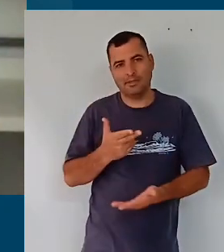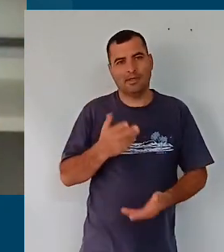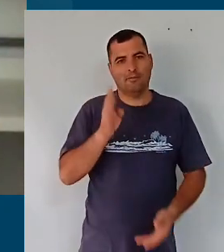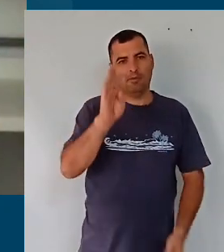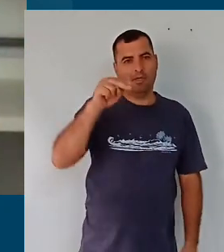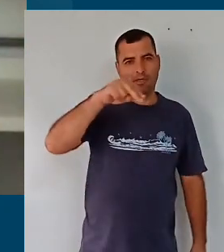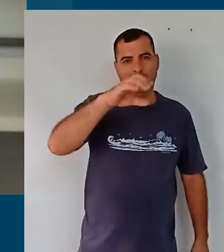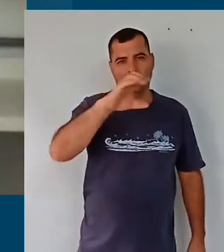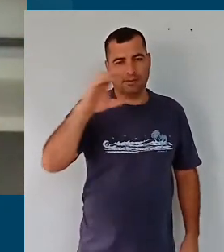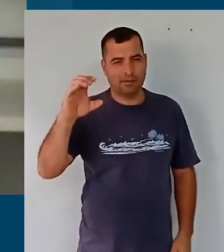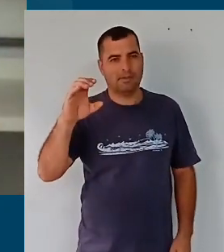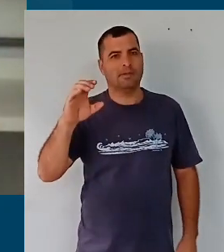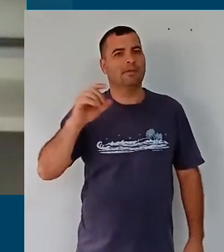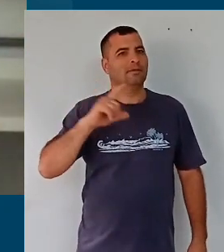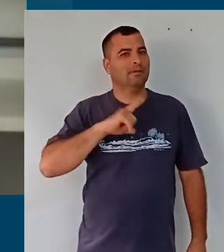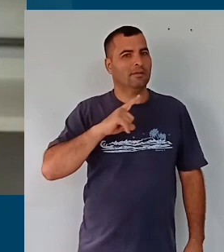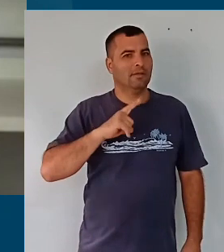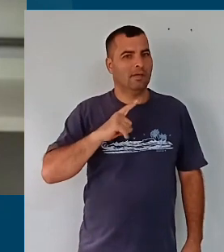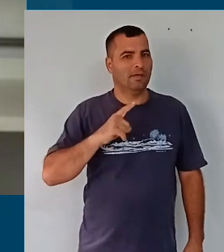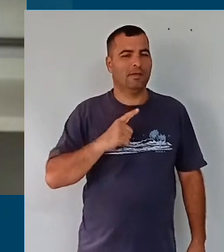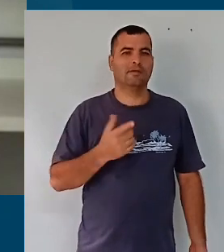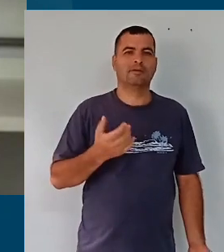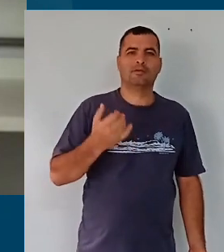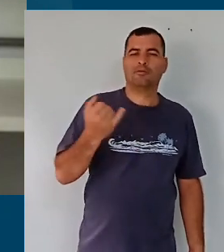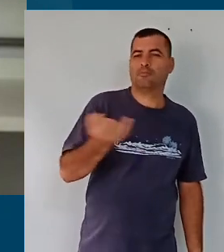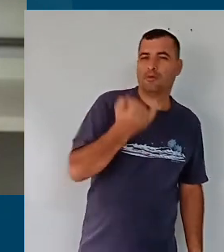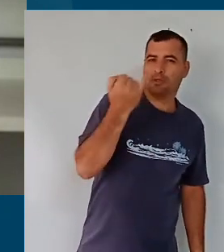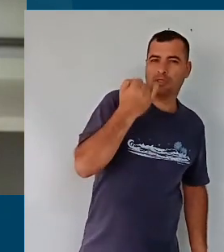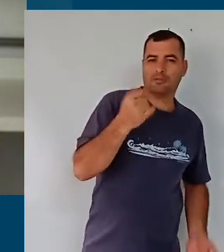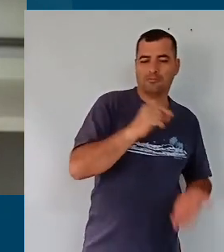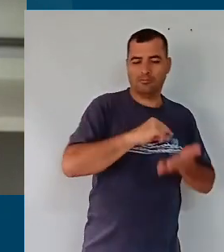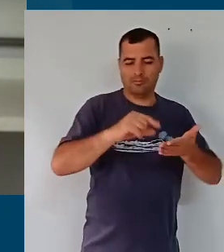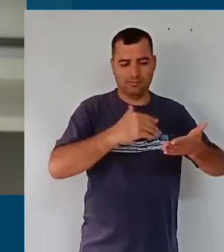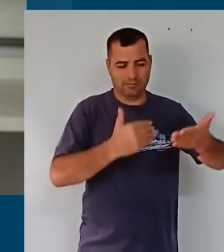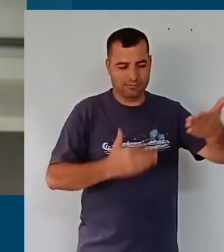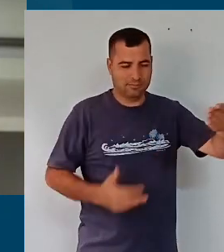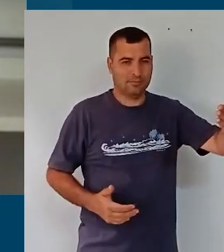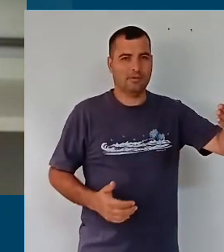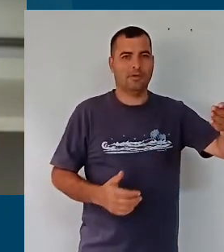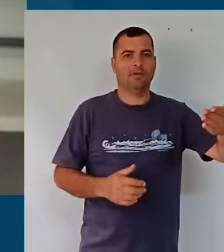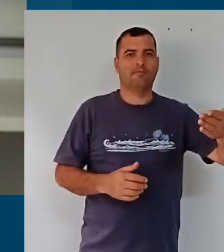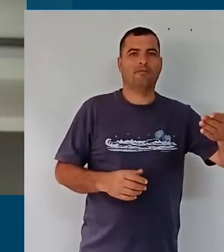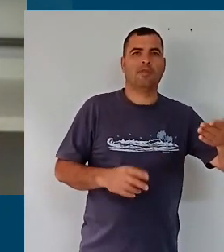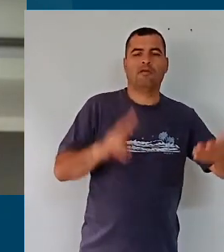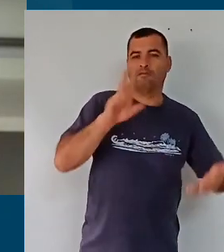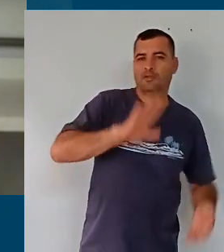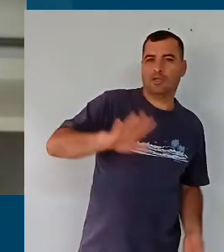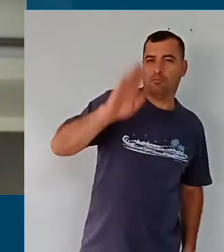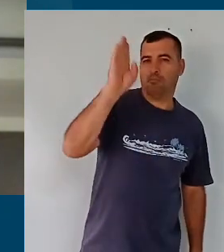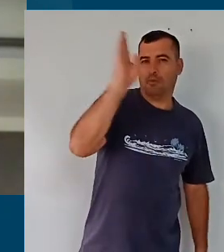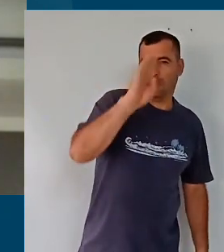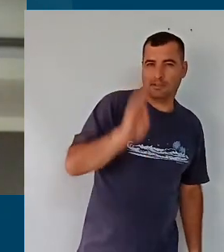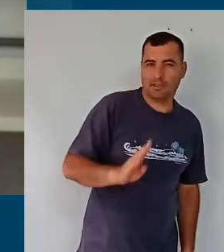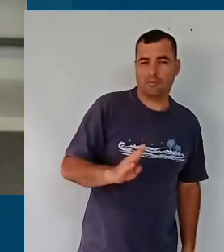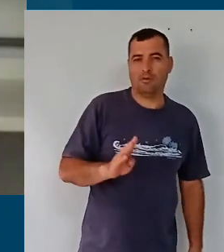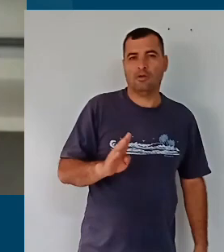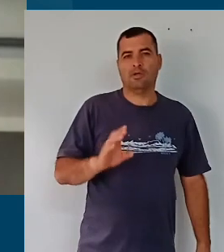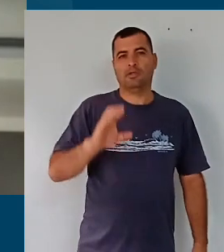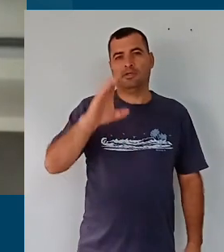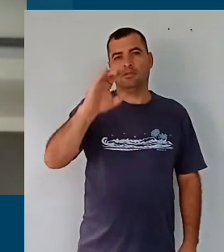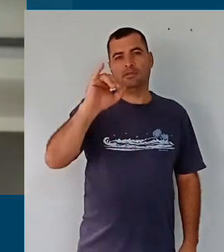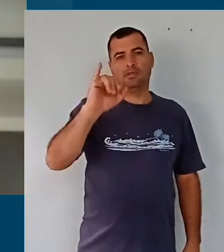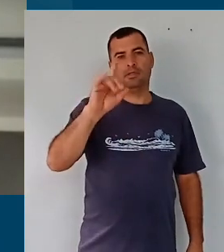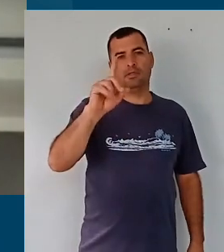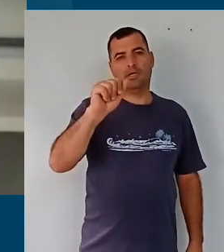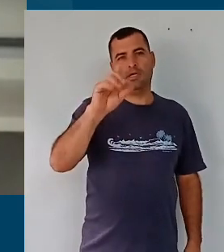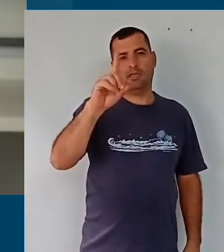nacional como curricular, as suas concepções fundamentais, a visão de Brasil, a visão de cidadão, a visão de